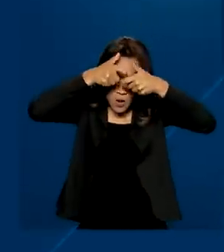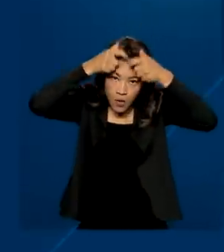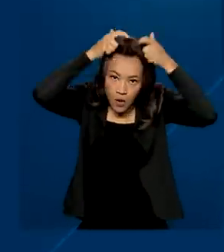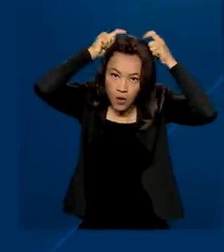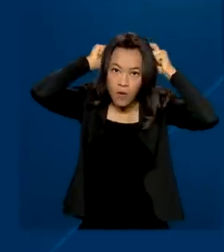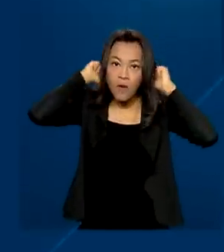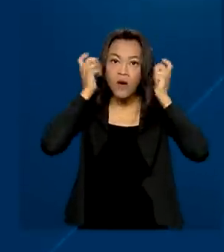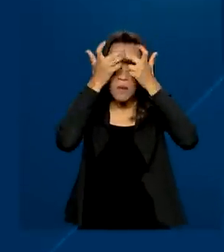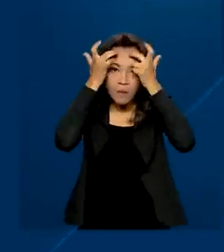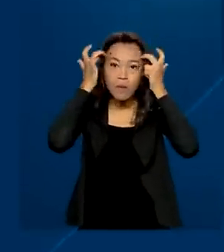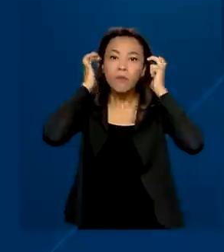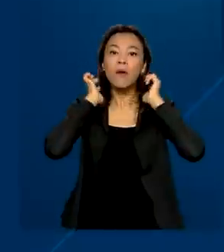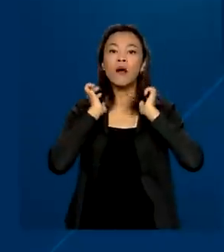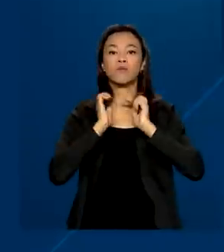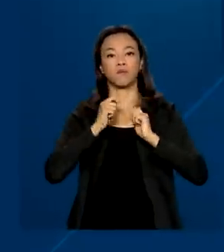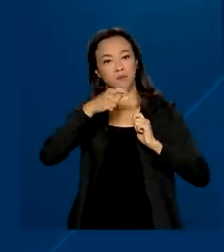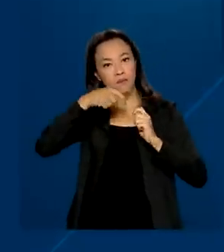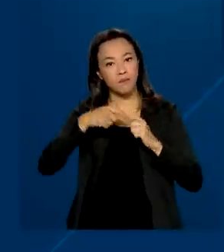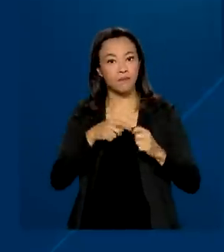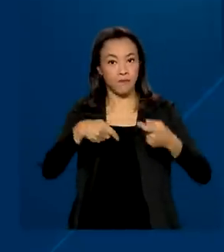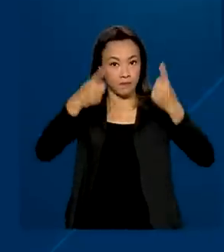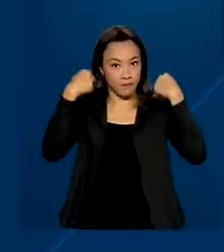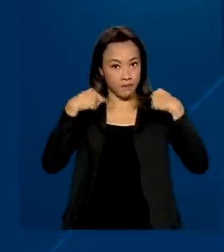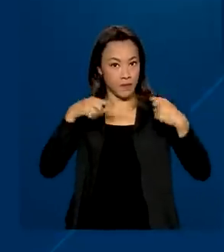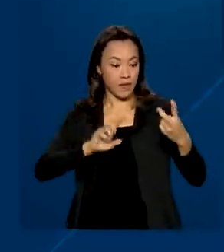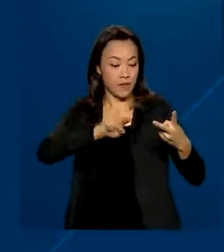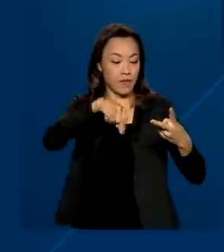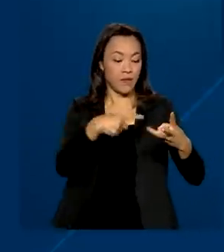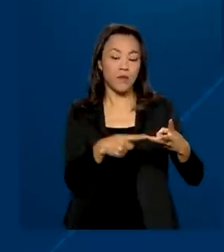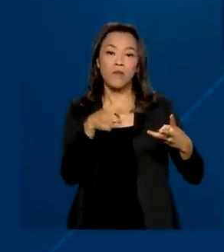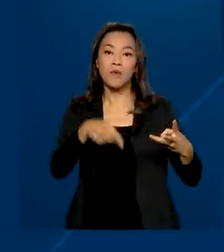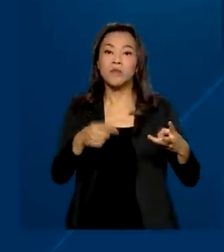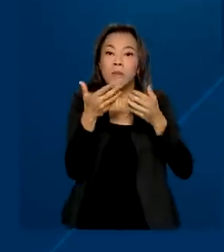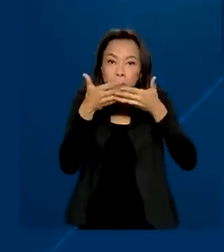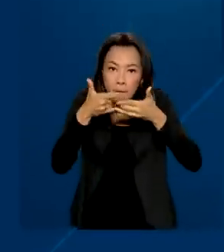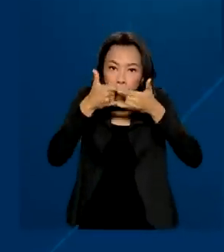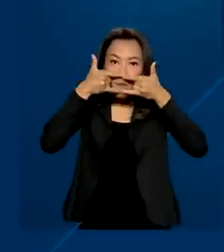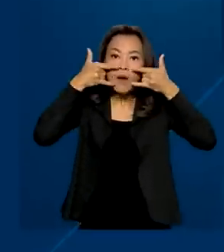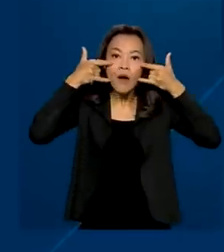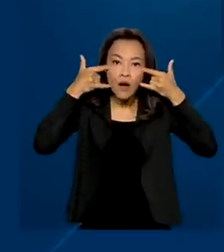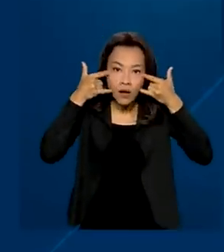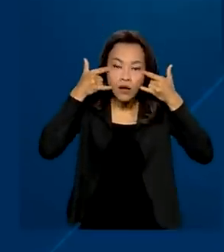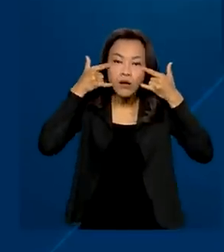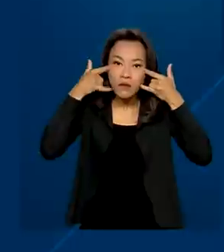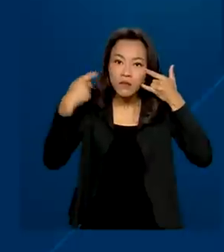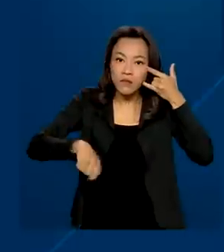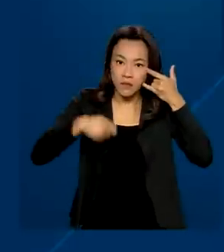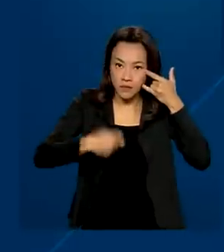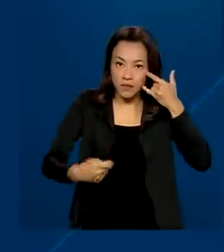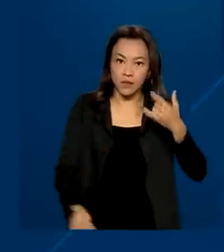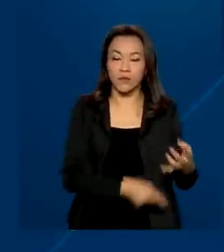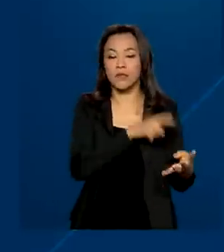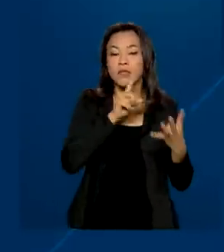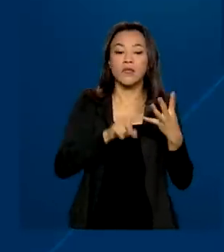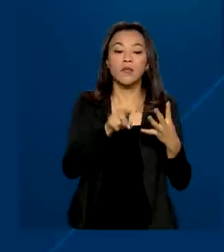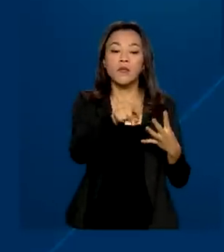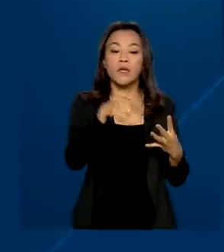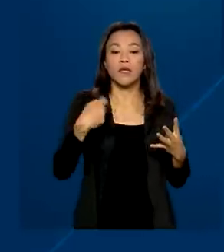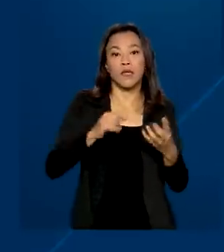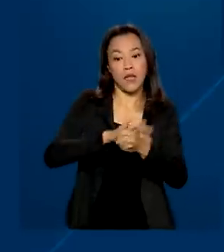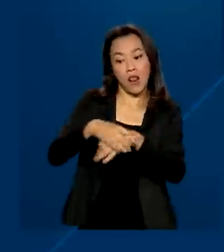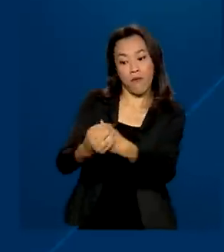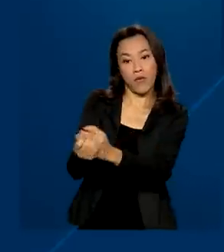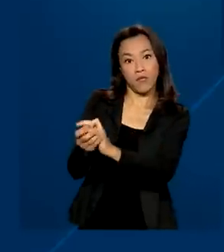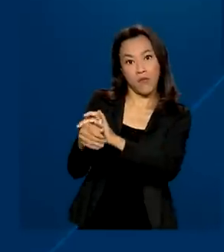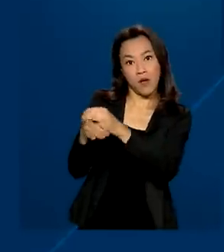para cobrir os cabelos. Em seguida, deve colocar uma máscara sobre o nariz e a boca. É preciso ainda lavar as